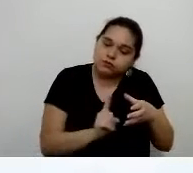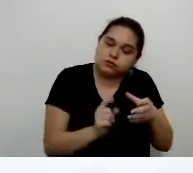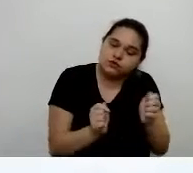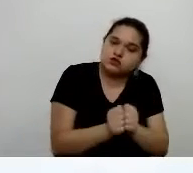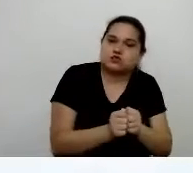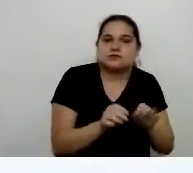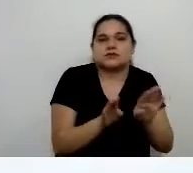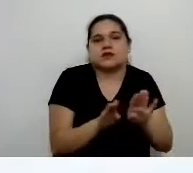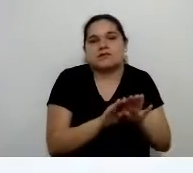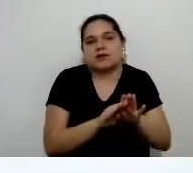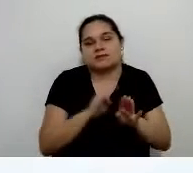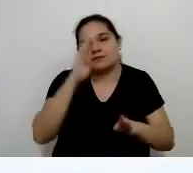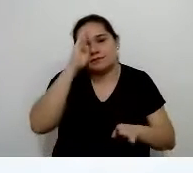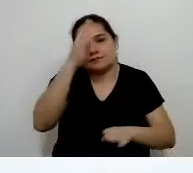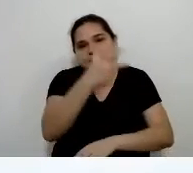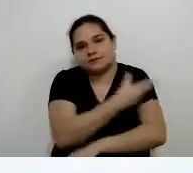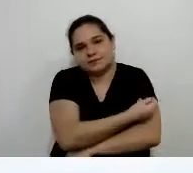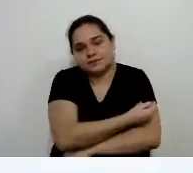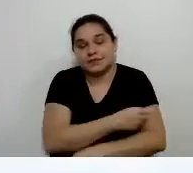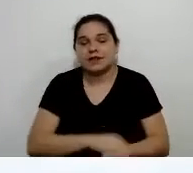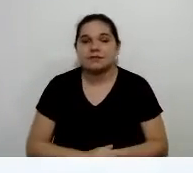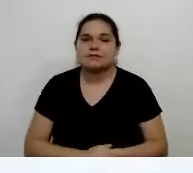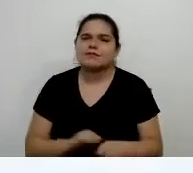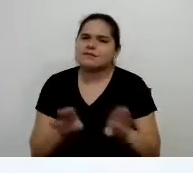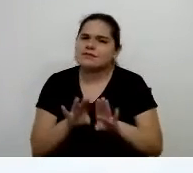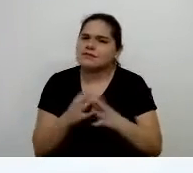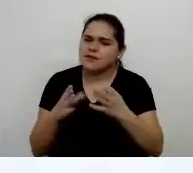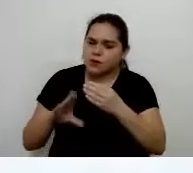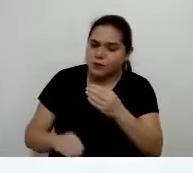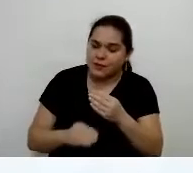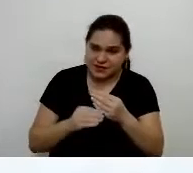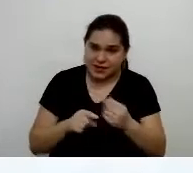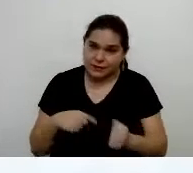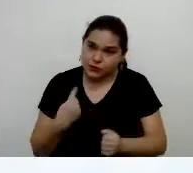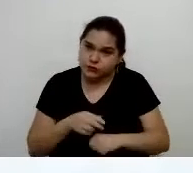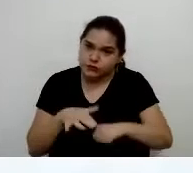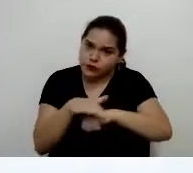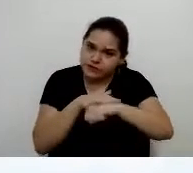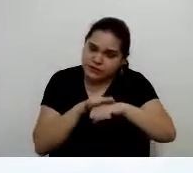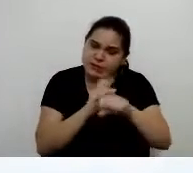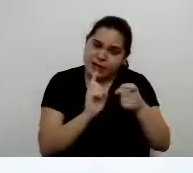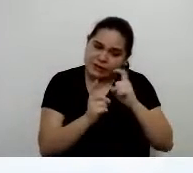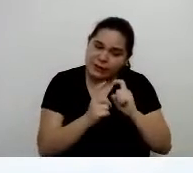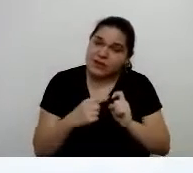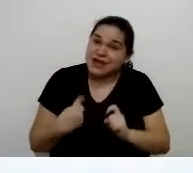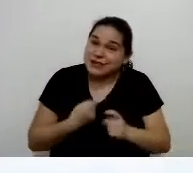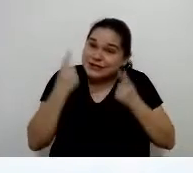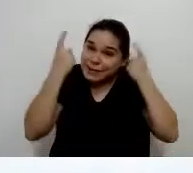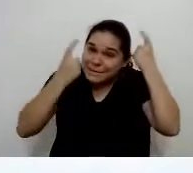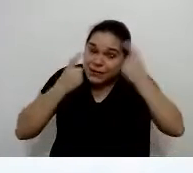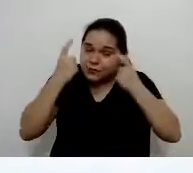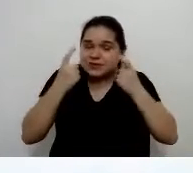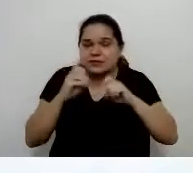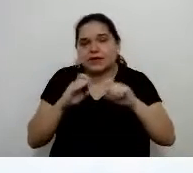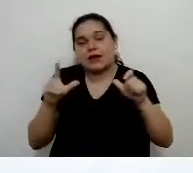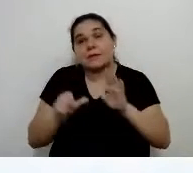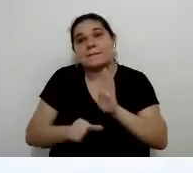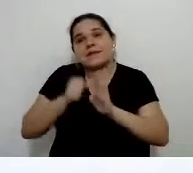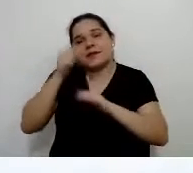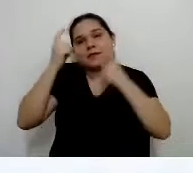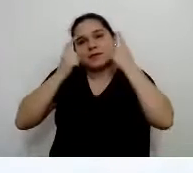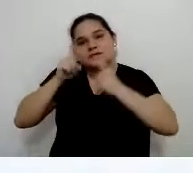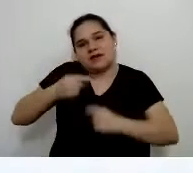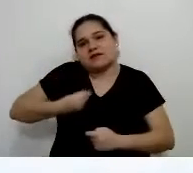E aí, Gilson, eu queria aqui complementar, dizendo o seguinte, nós dissemos para eles que a preocupação nossa, claro, em primeiro lugar, é com a vida, com a